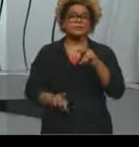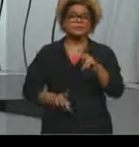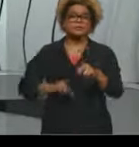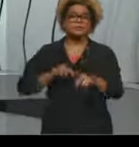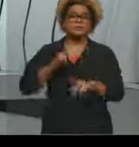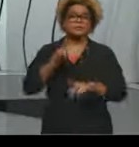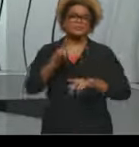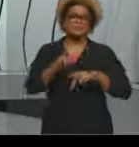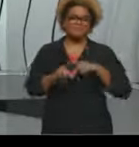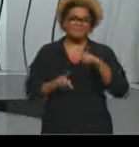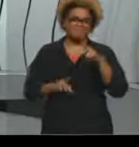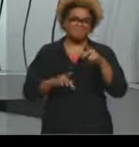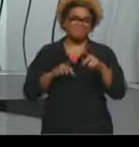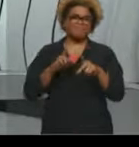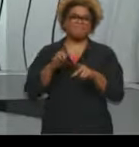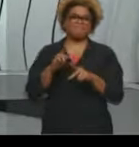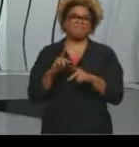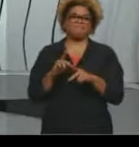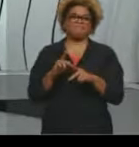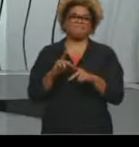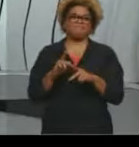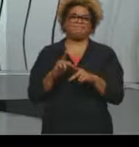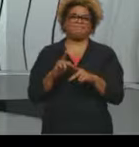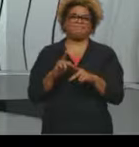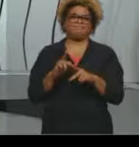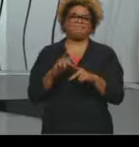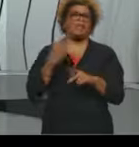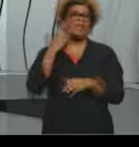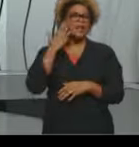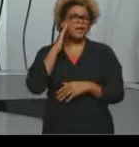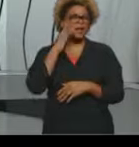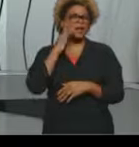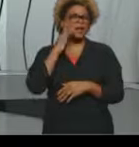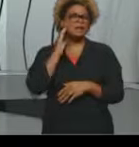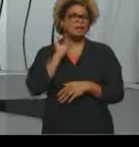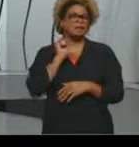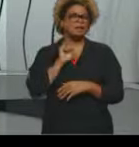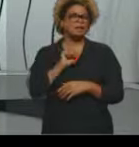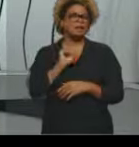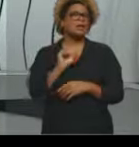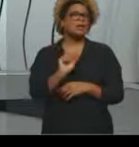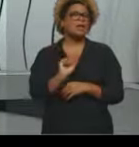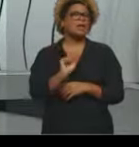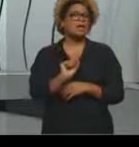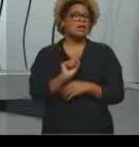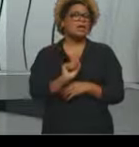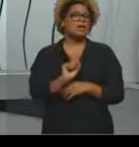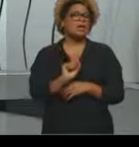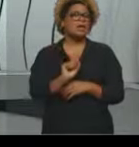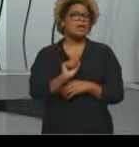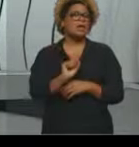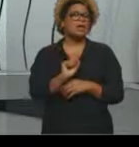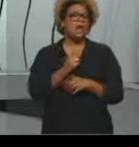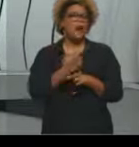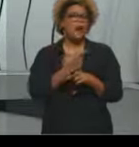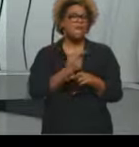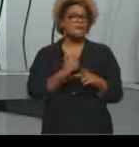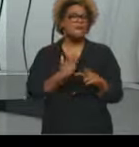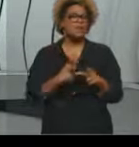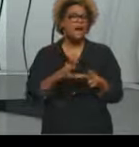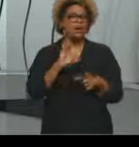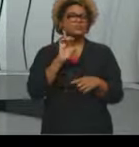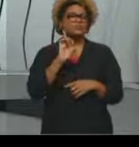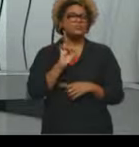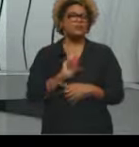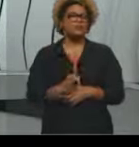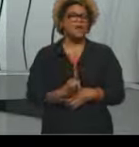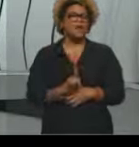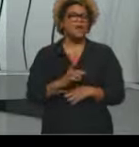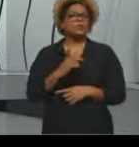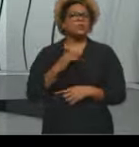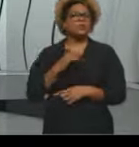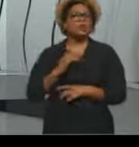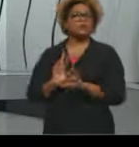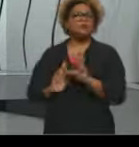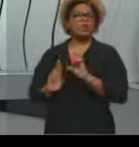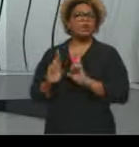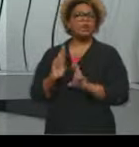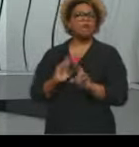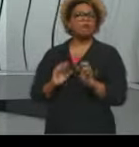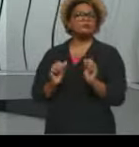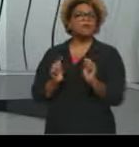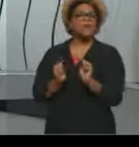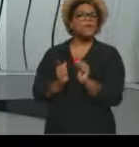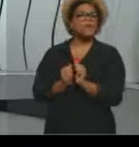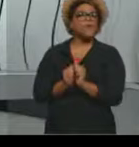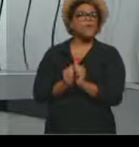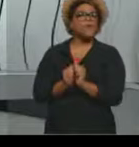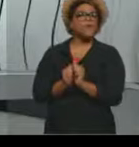embora a compreenda que essa preocupação e que essa extensão de direitos, essa ampliação de direitos, ela está muito relacionada com a moeda